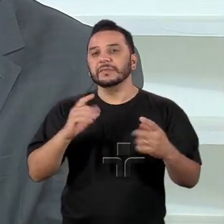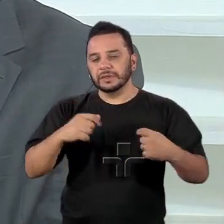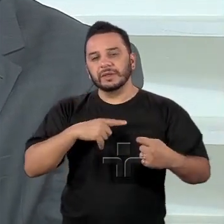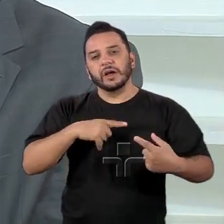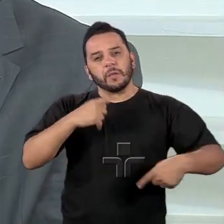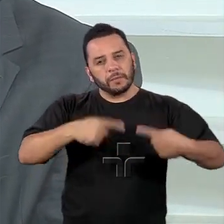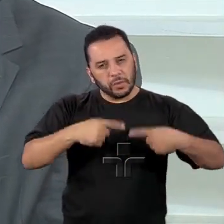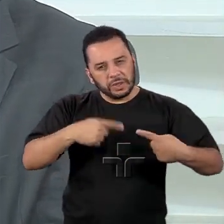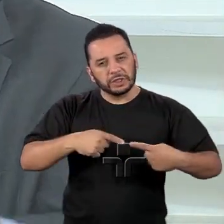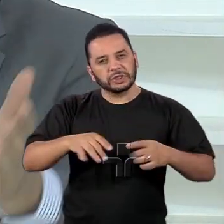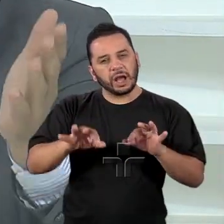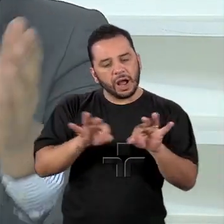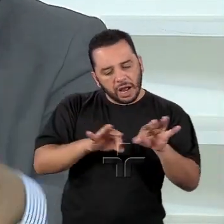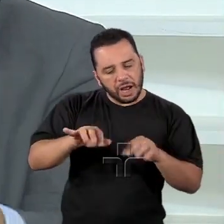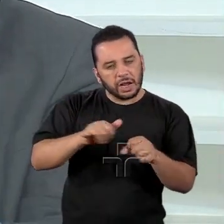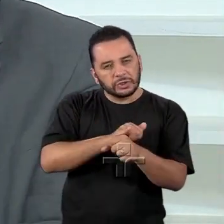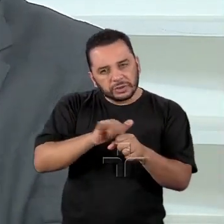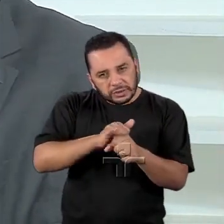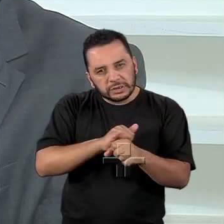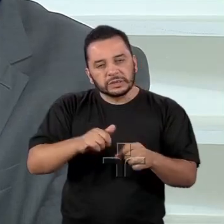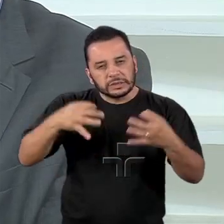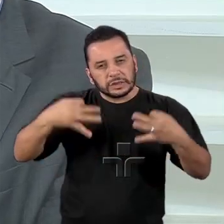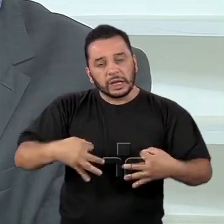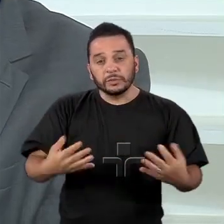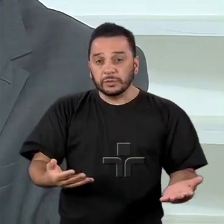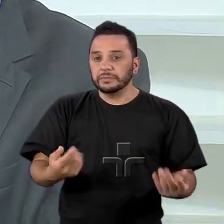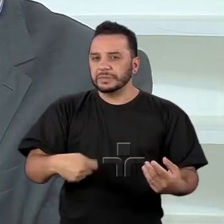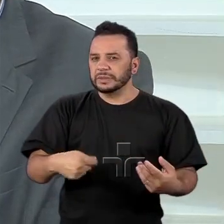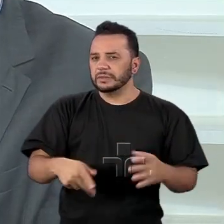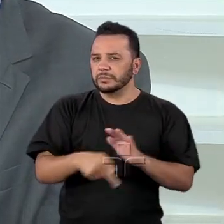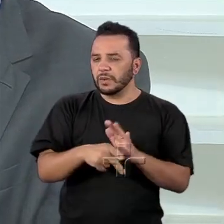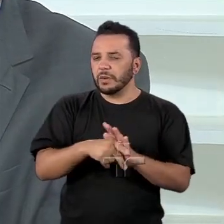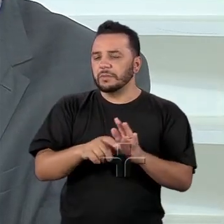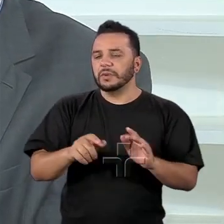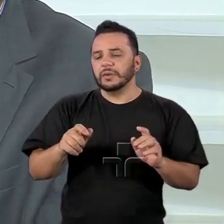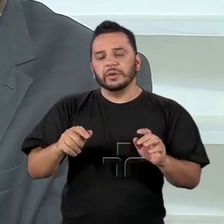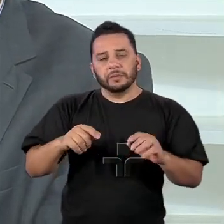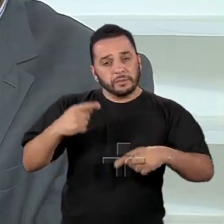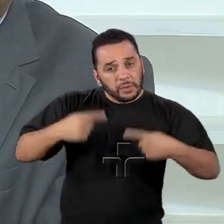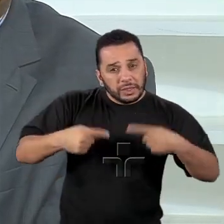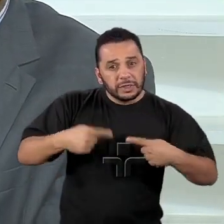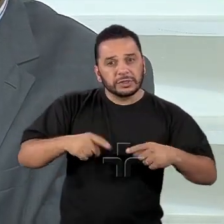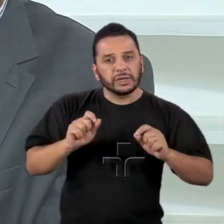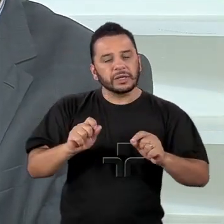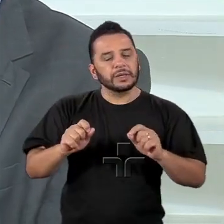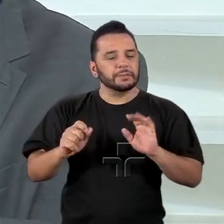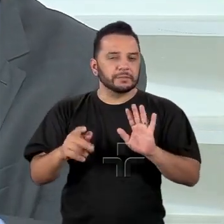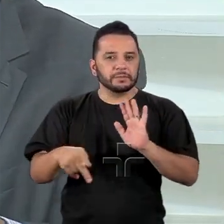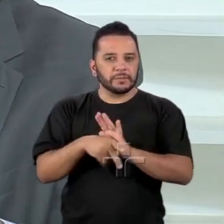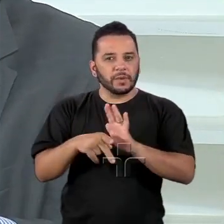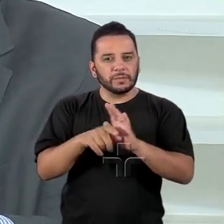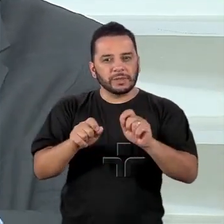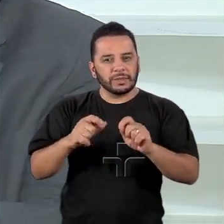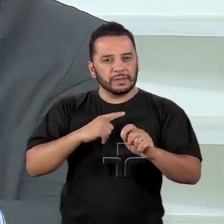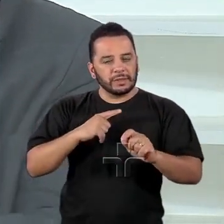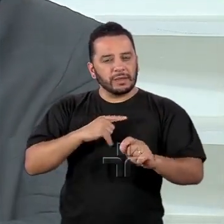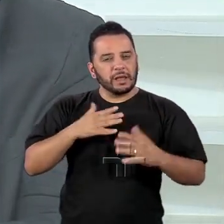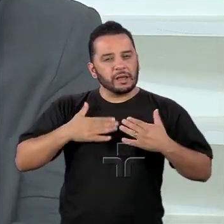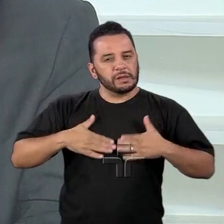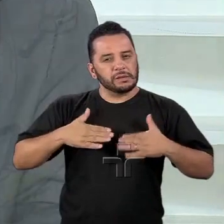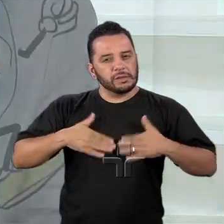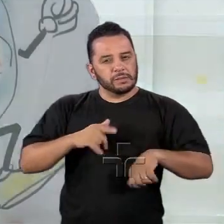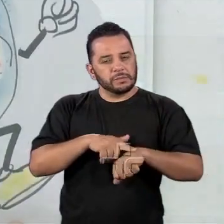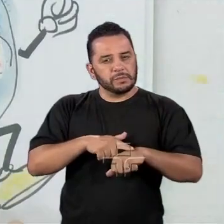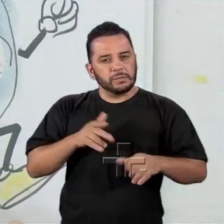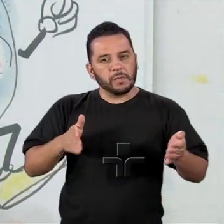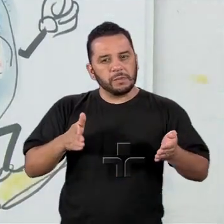propriamente bem articulada, porque é um pouco uma política passiva, ou seja, um resultado passivo de um momento